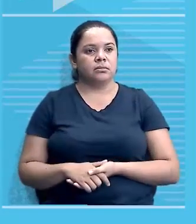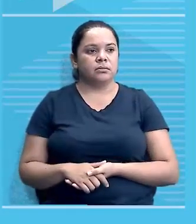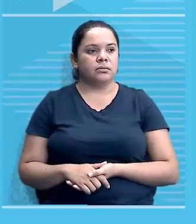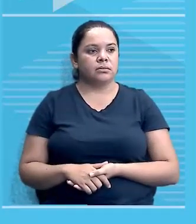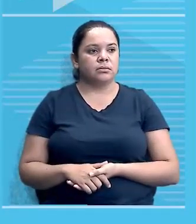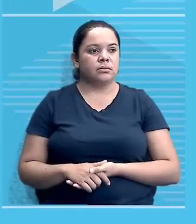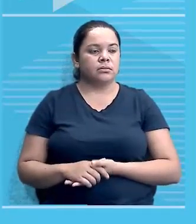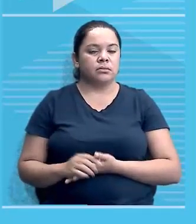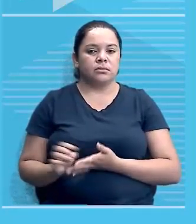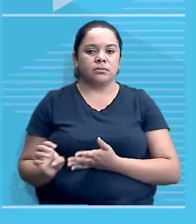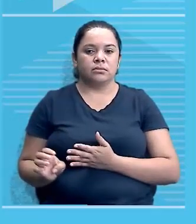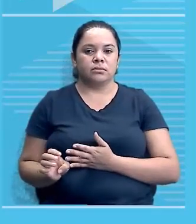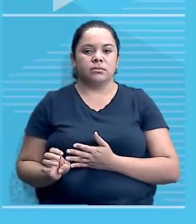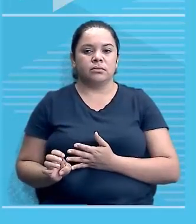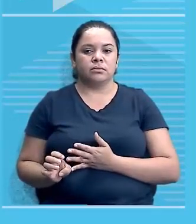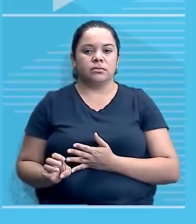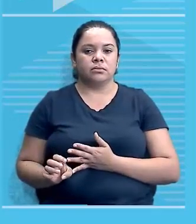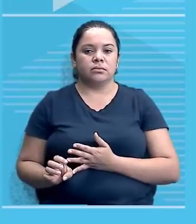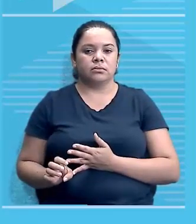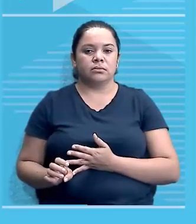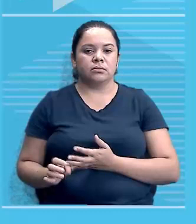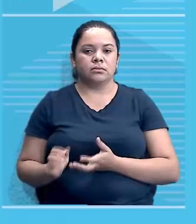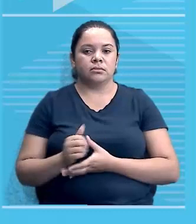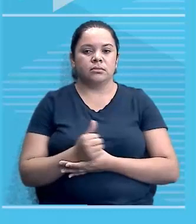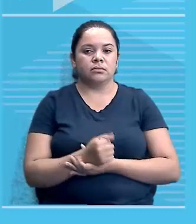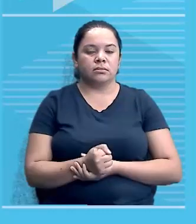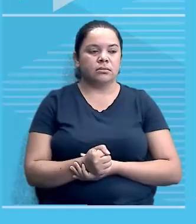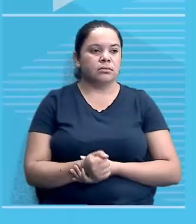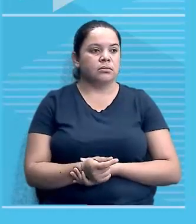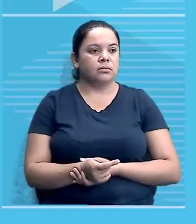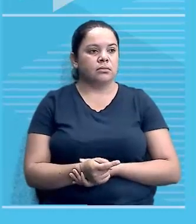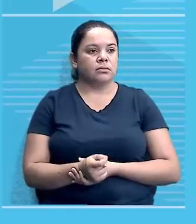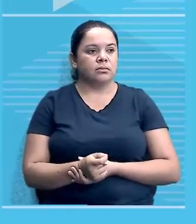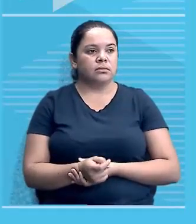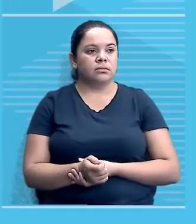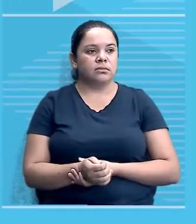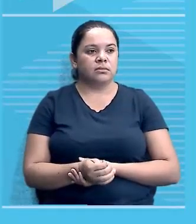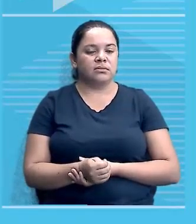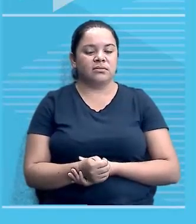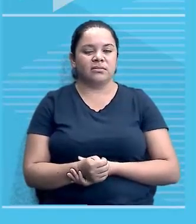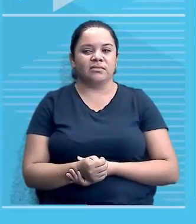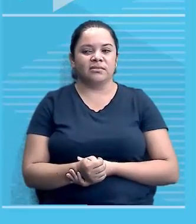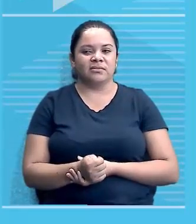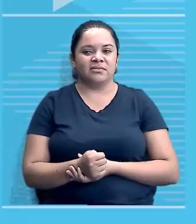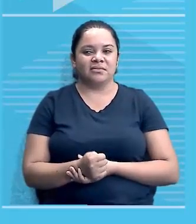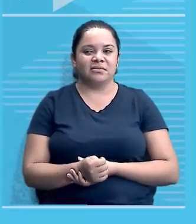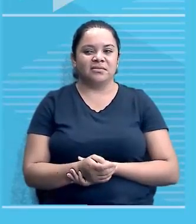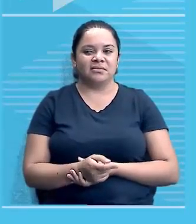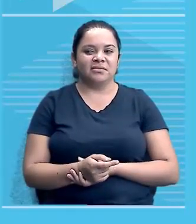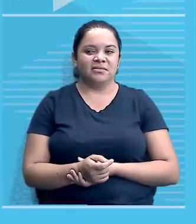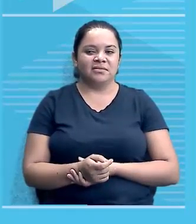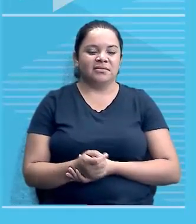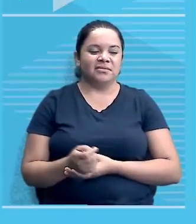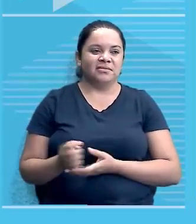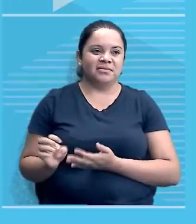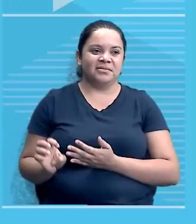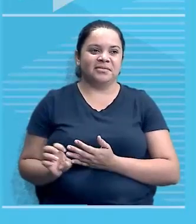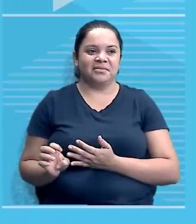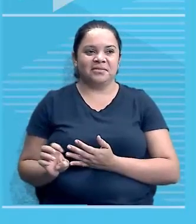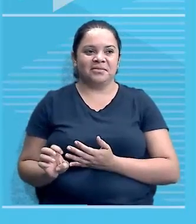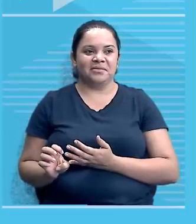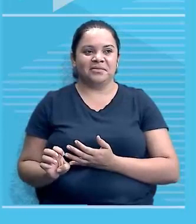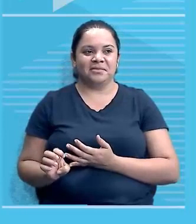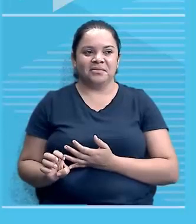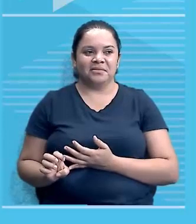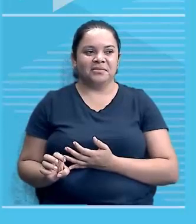aí, o tem de errado na alternativa E? Ela, ela quem? Olha lá o enunciado, está falando na expansão imperialista na África e na Ásia. Ela